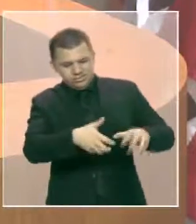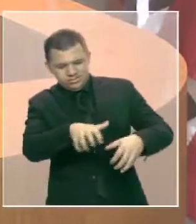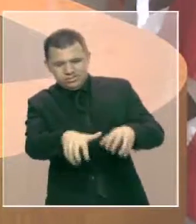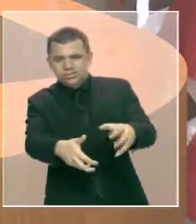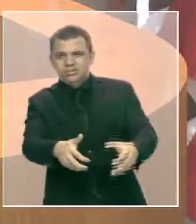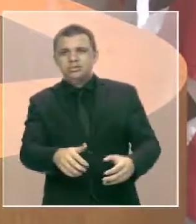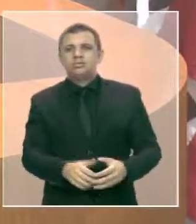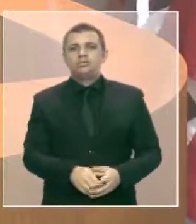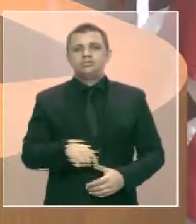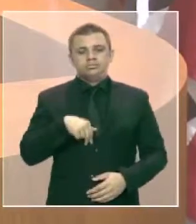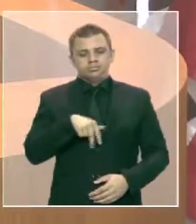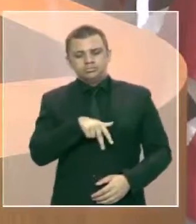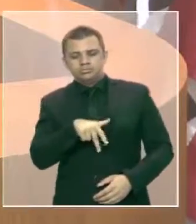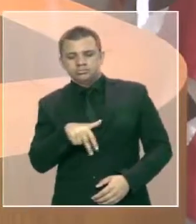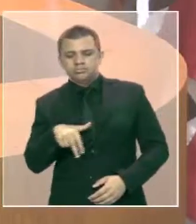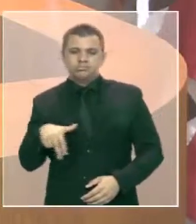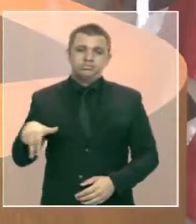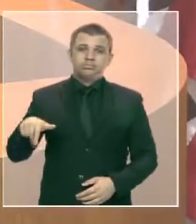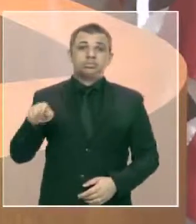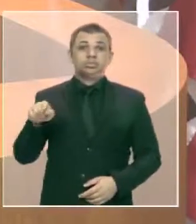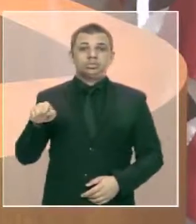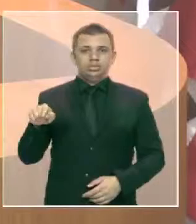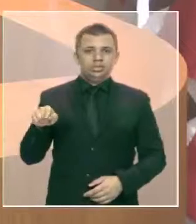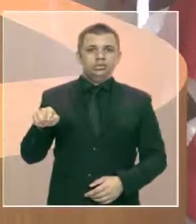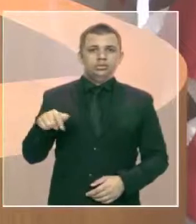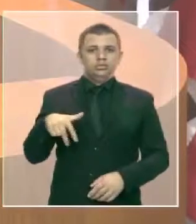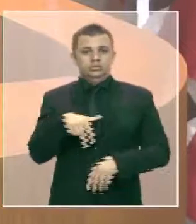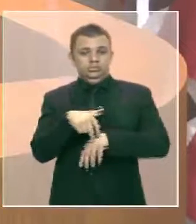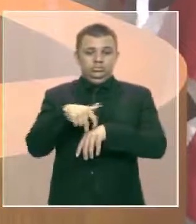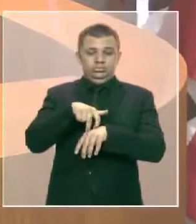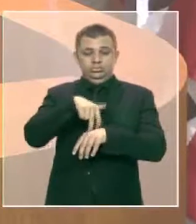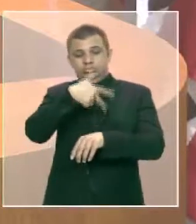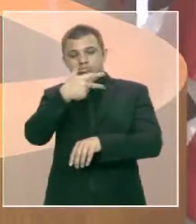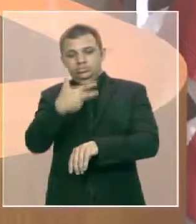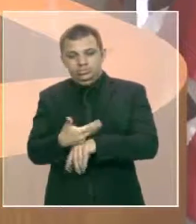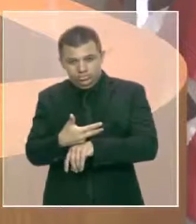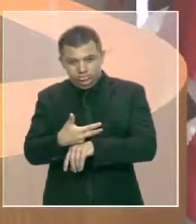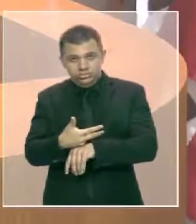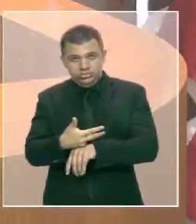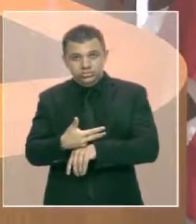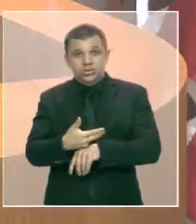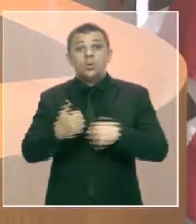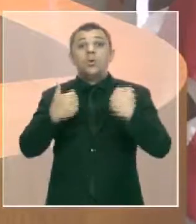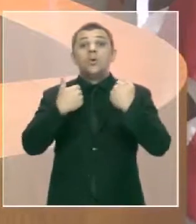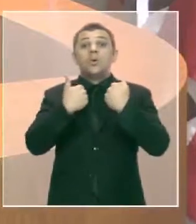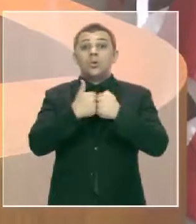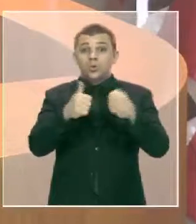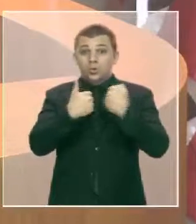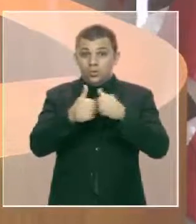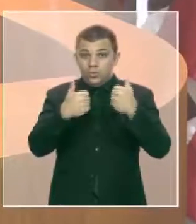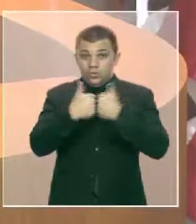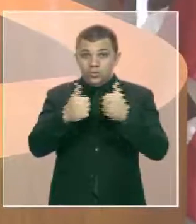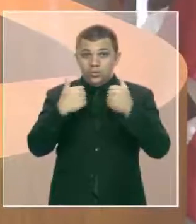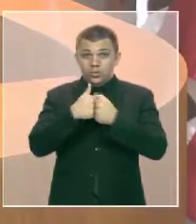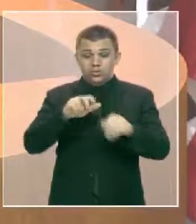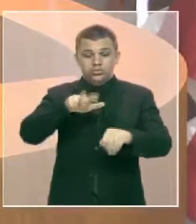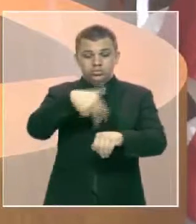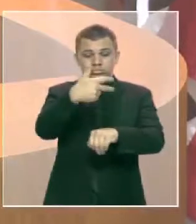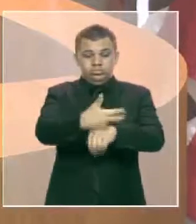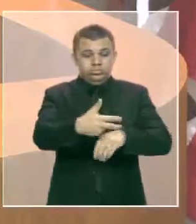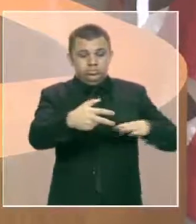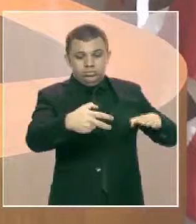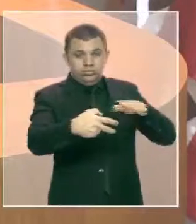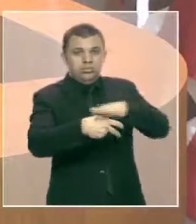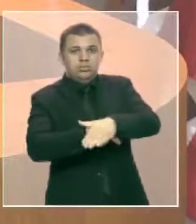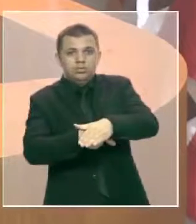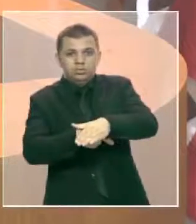ele se desequilibrou, ele caiu, e o ônibus passou por cima dele. Um